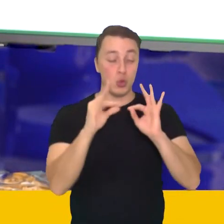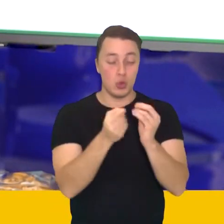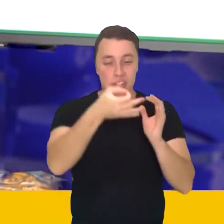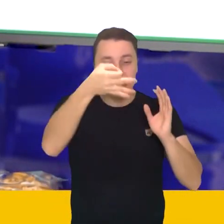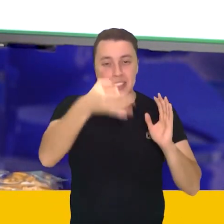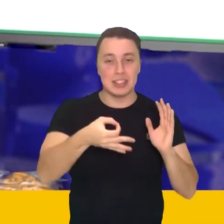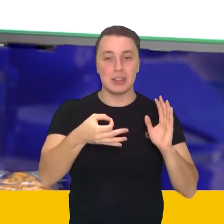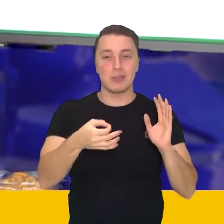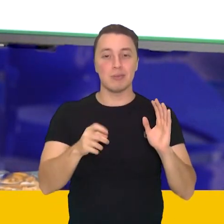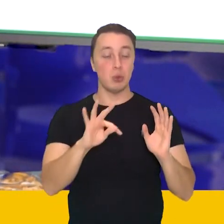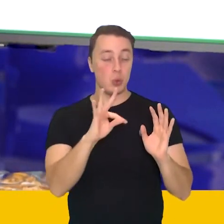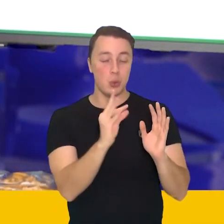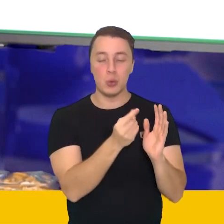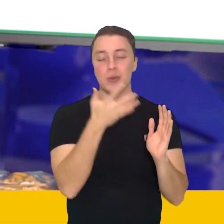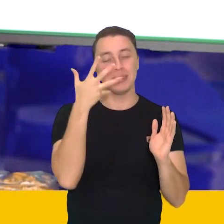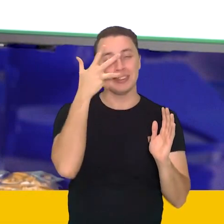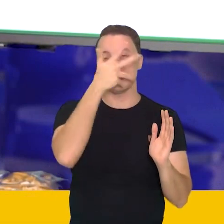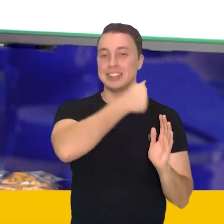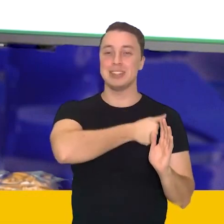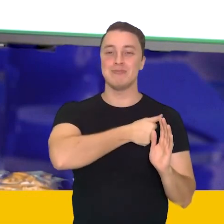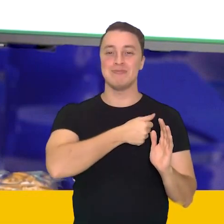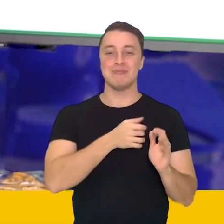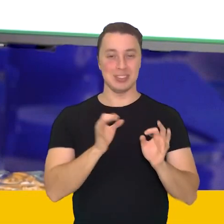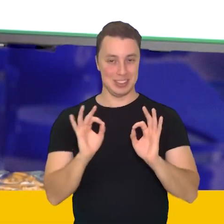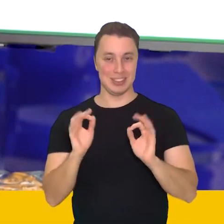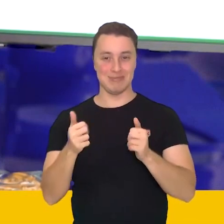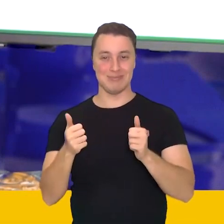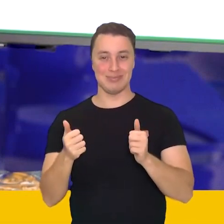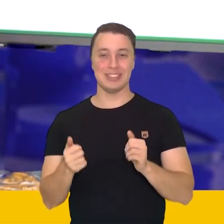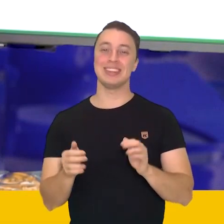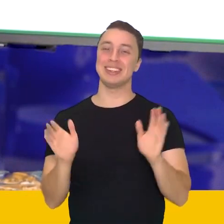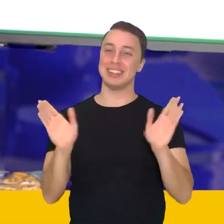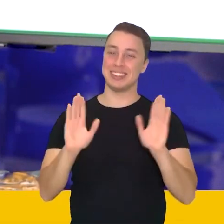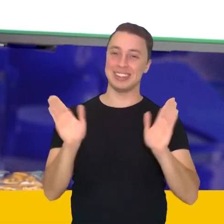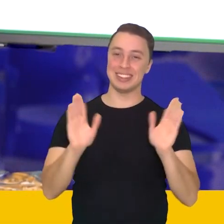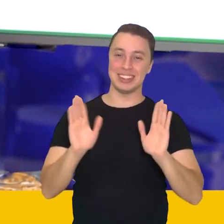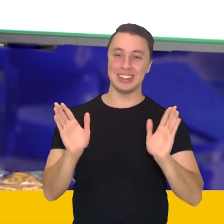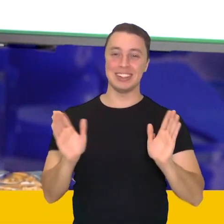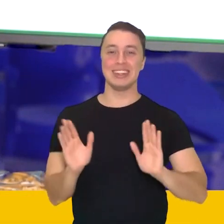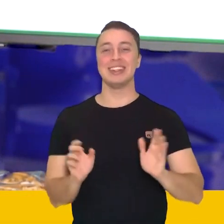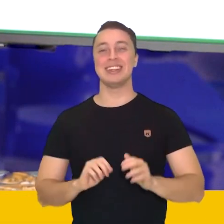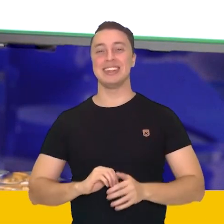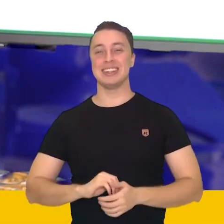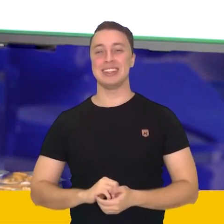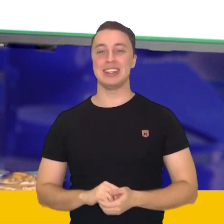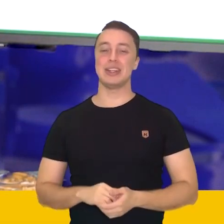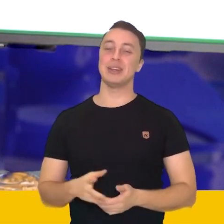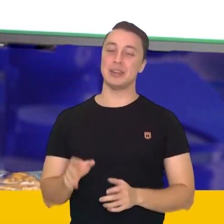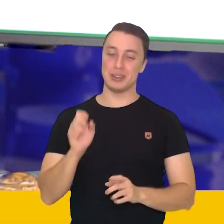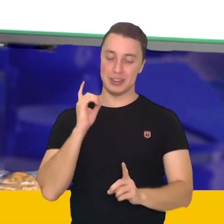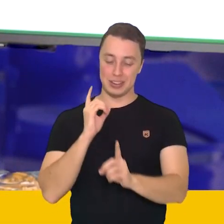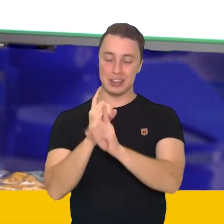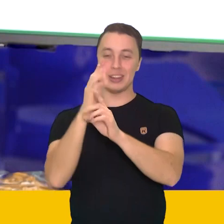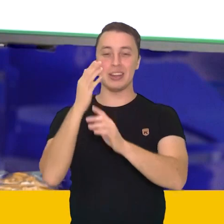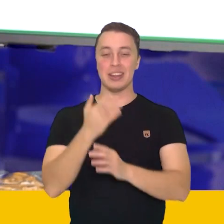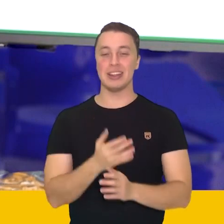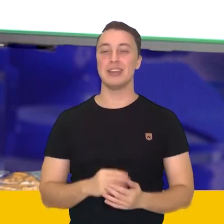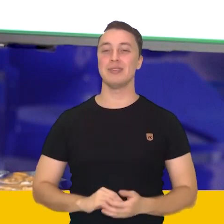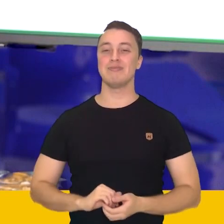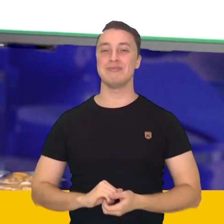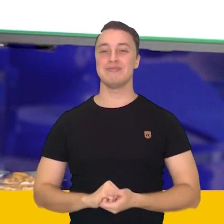texto ficar ainda mais bonito. Tá certo? Até a próxima, pessoal. Espero nos encontrar logo, logo, logo.